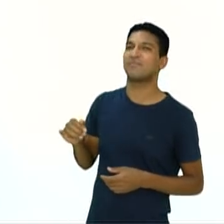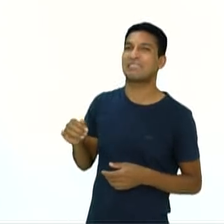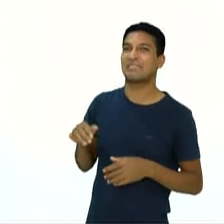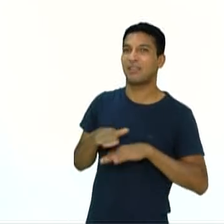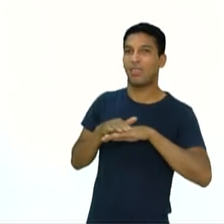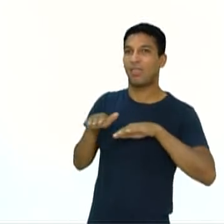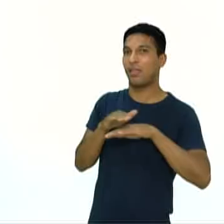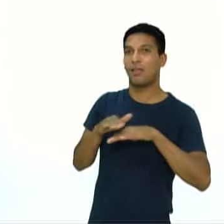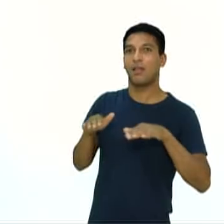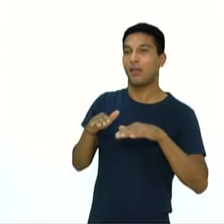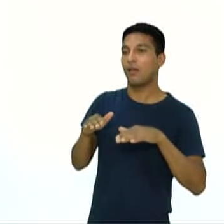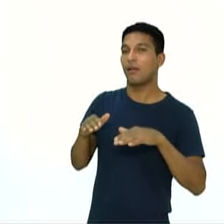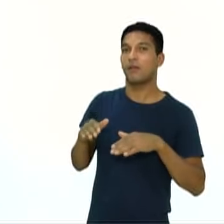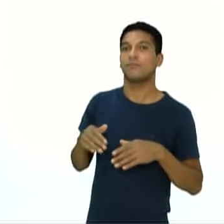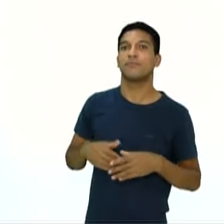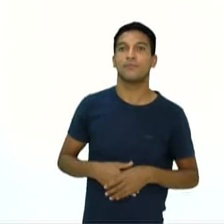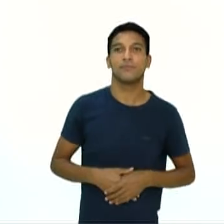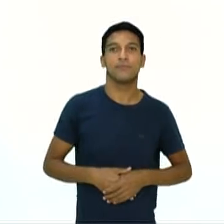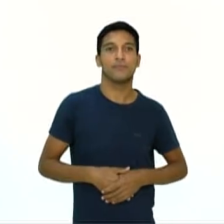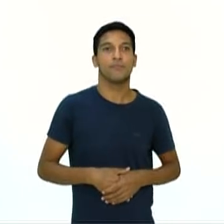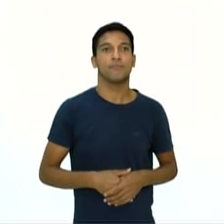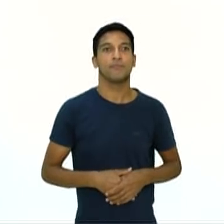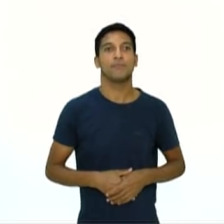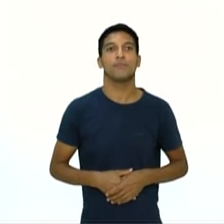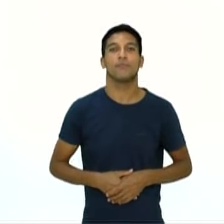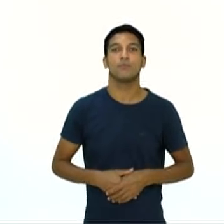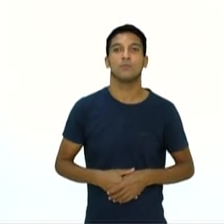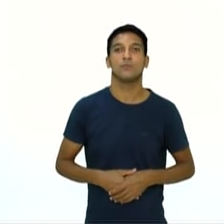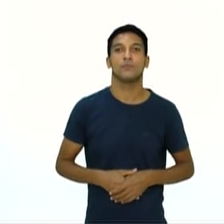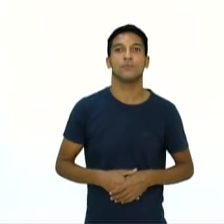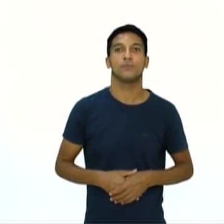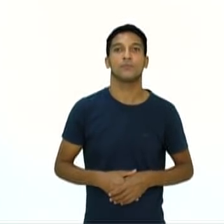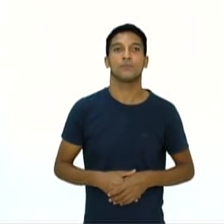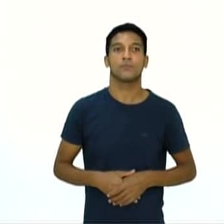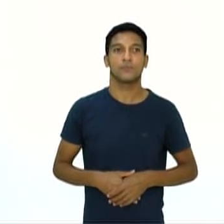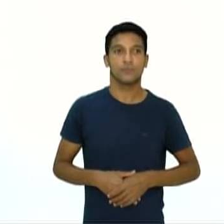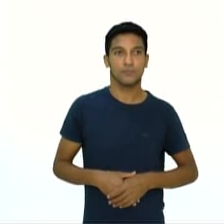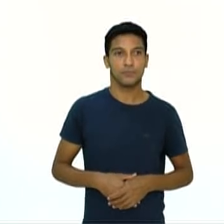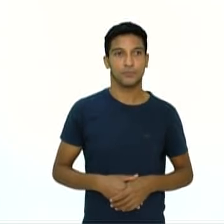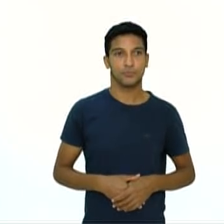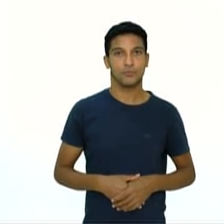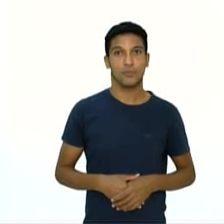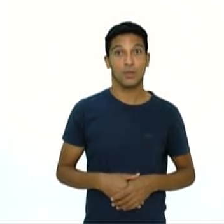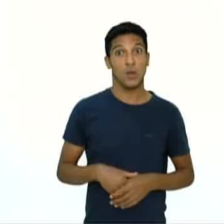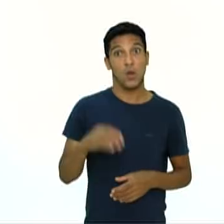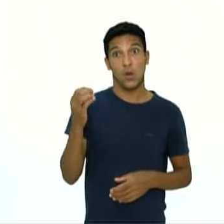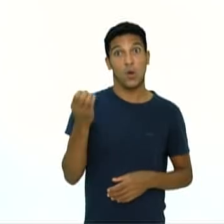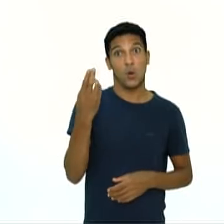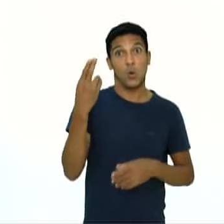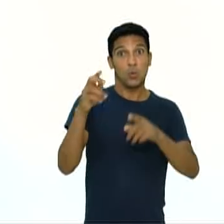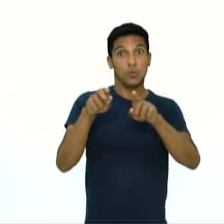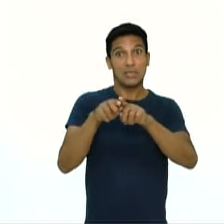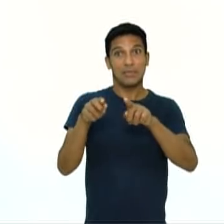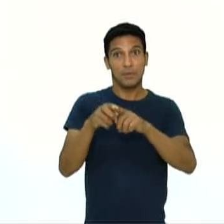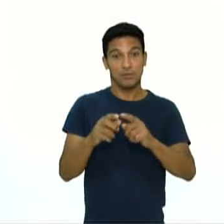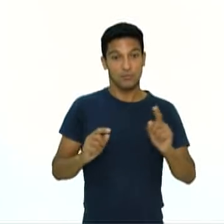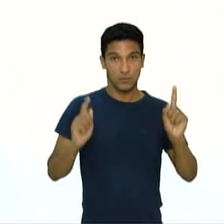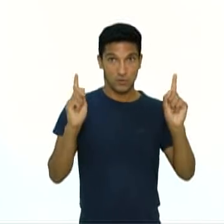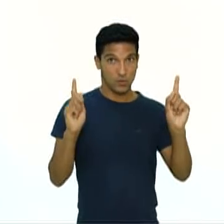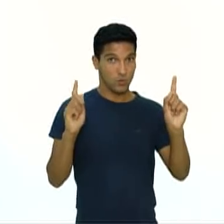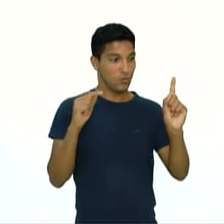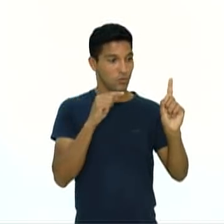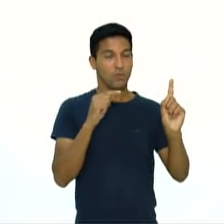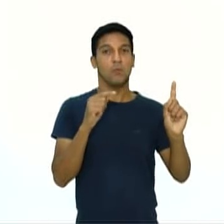normal para os romanos, os anfiteatros, e geralmente só terminavam com a morte de um dos